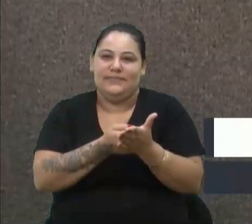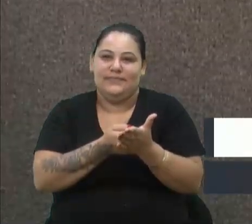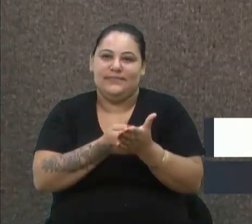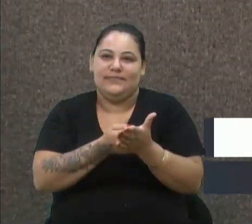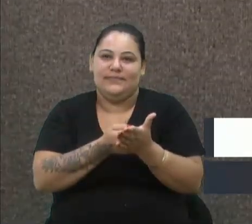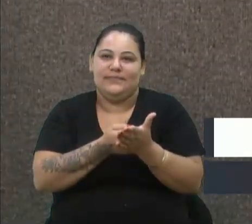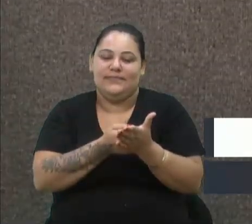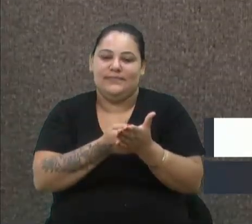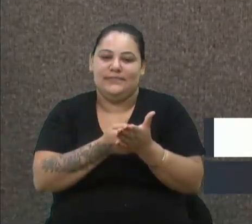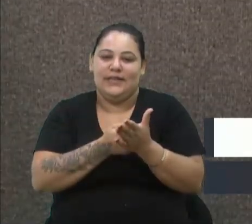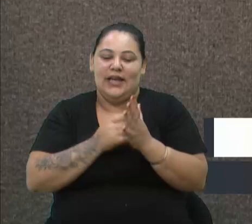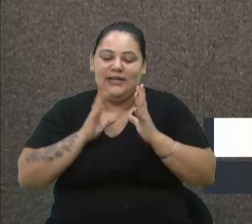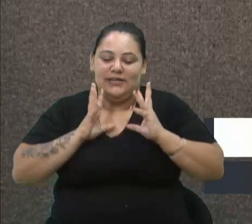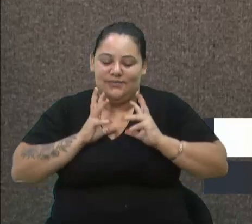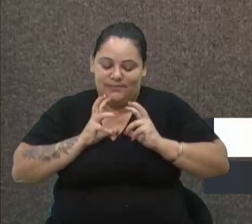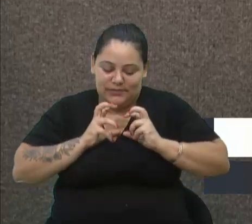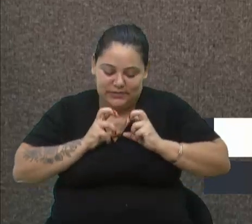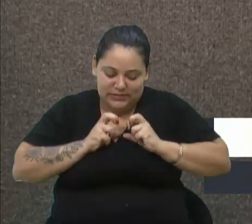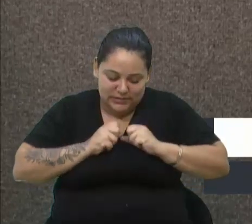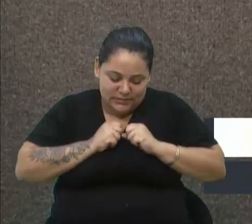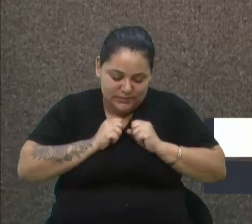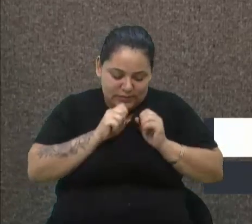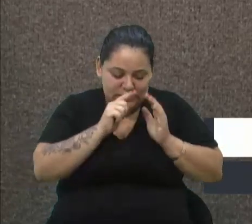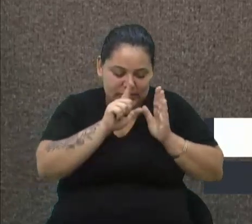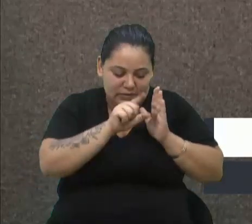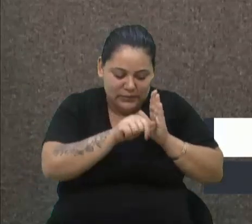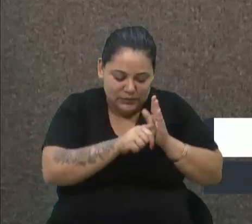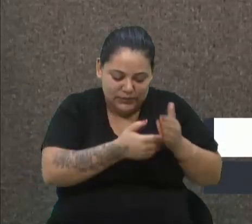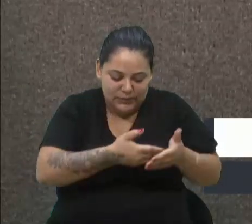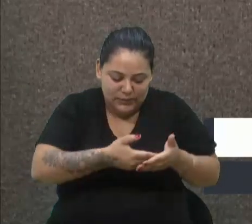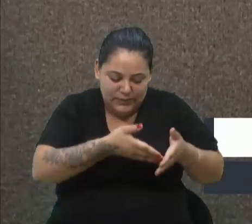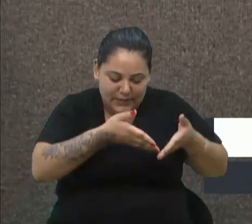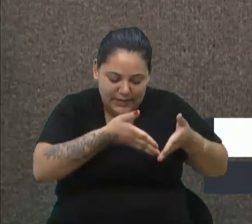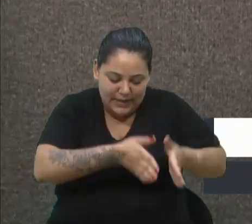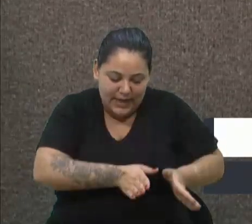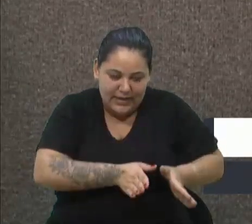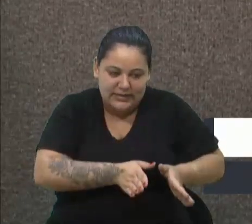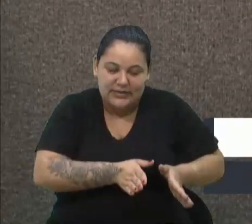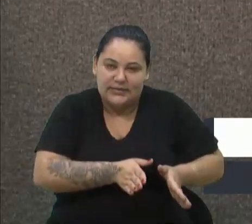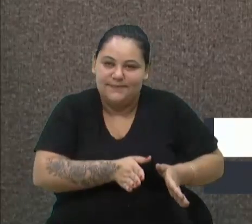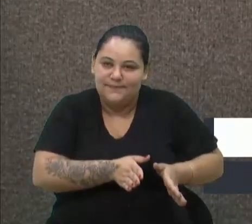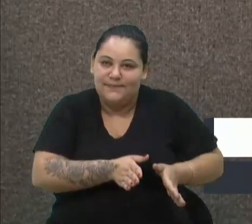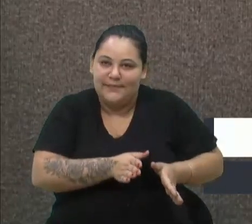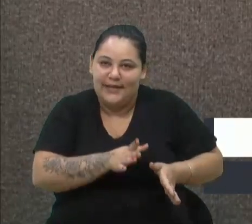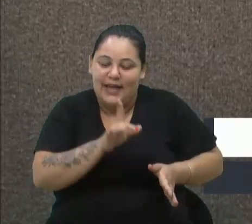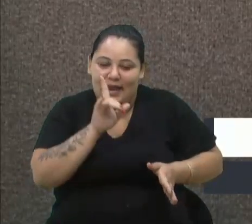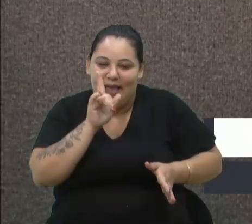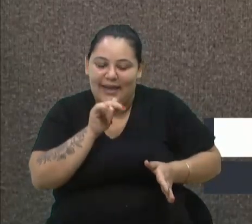A depressão pós-parto, ela é muito mais incidente do que a gente imagina.